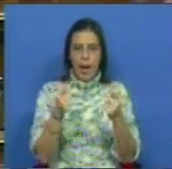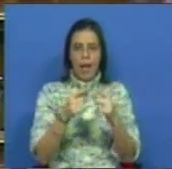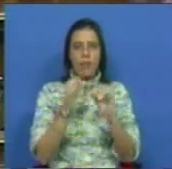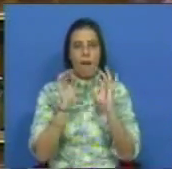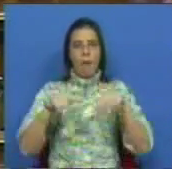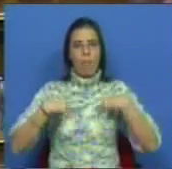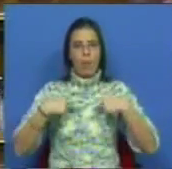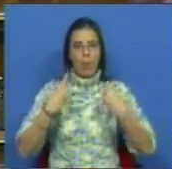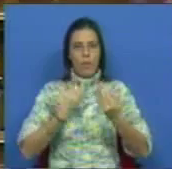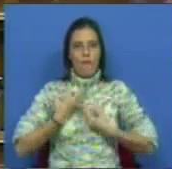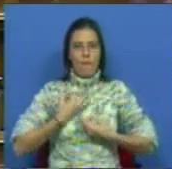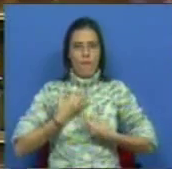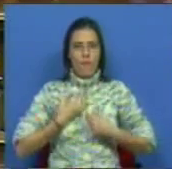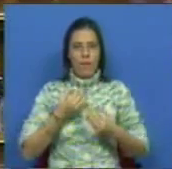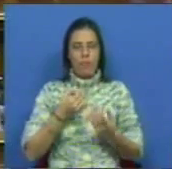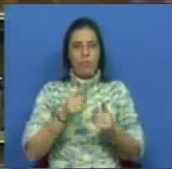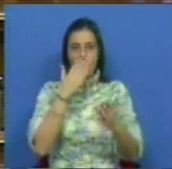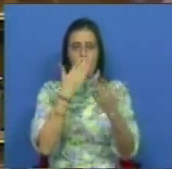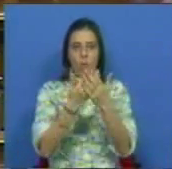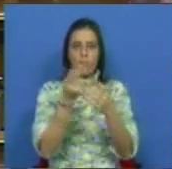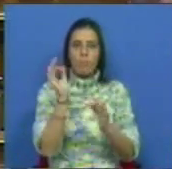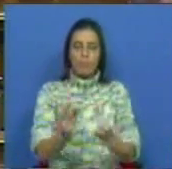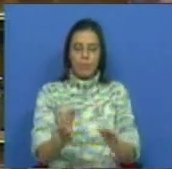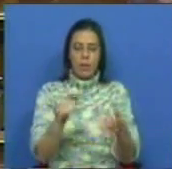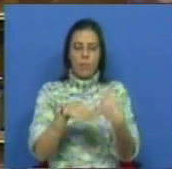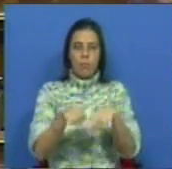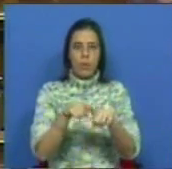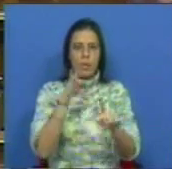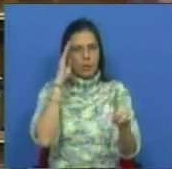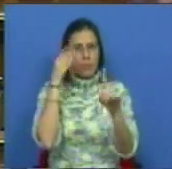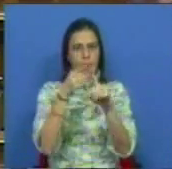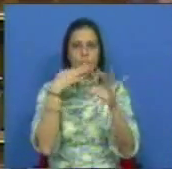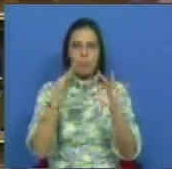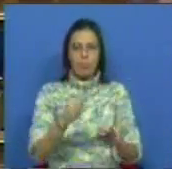autoelogio perante confrontar com as políticas e as medidas concretas que estão no terreno. Obrigada.